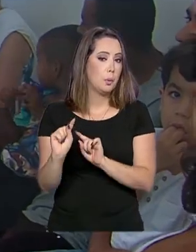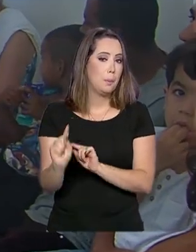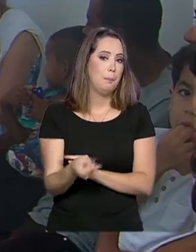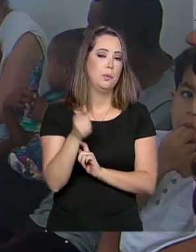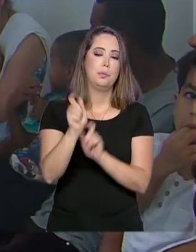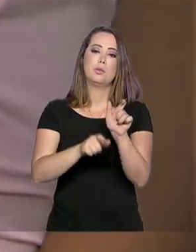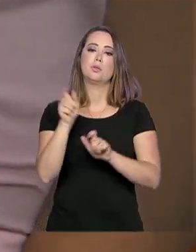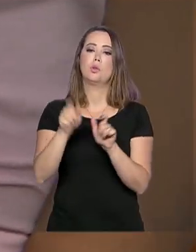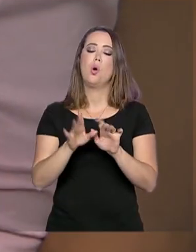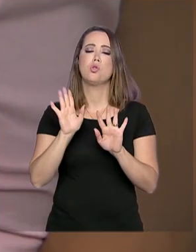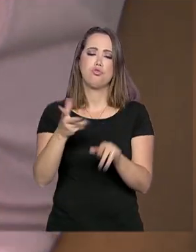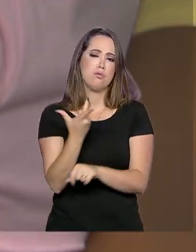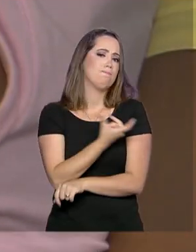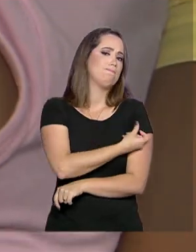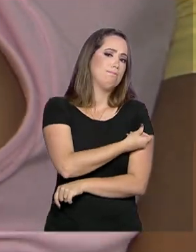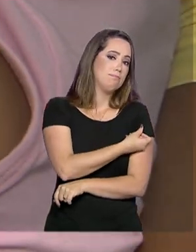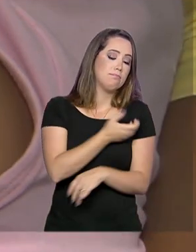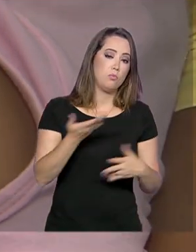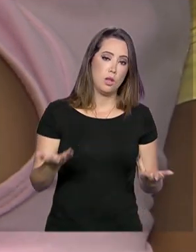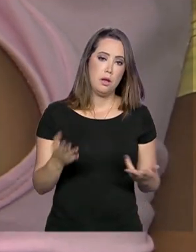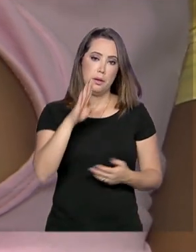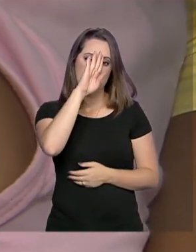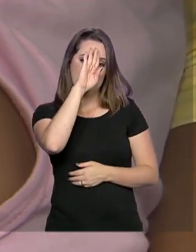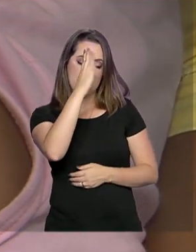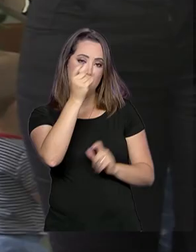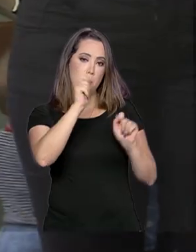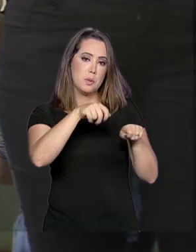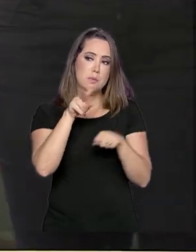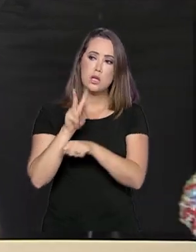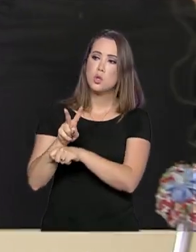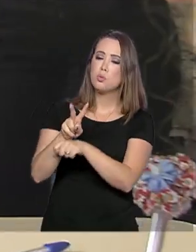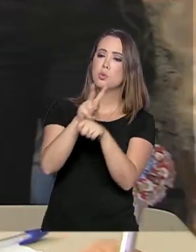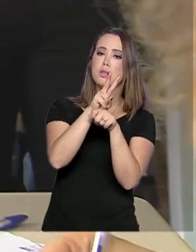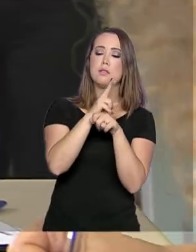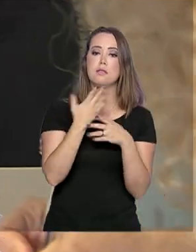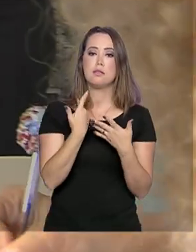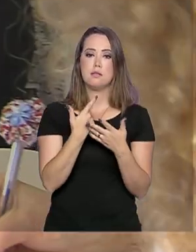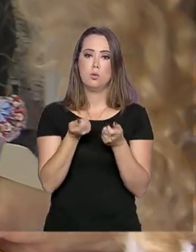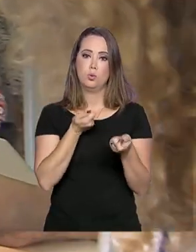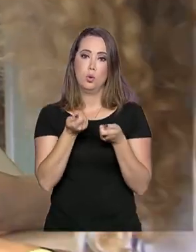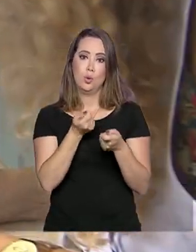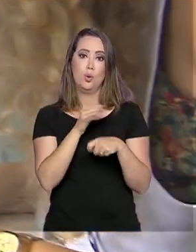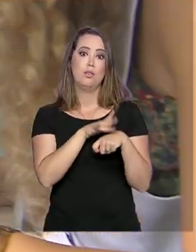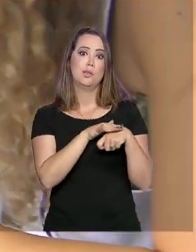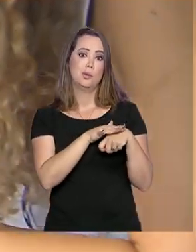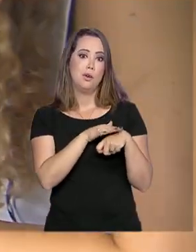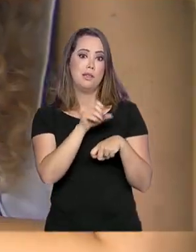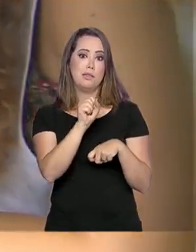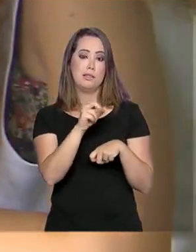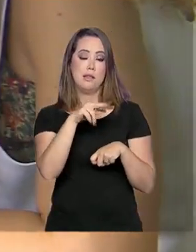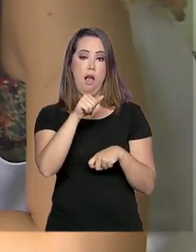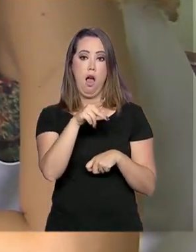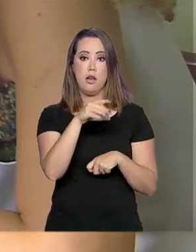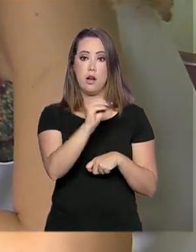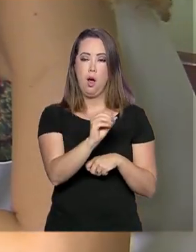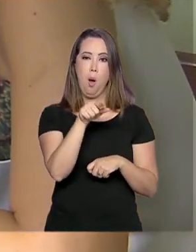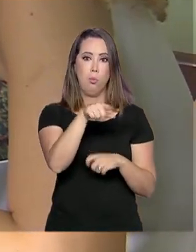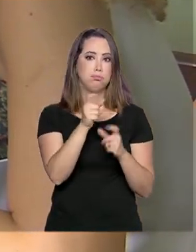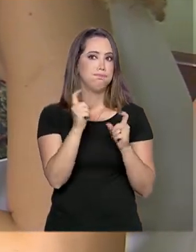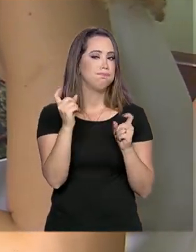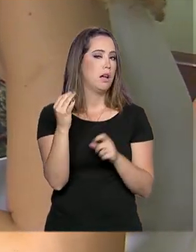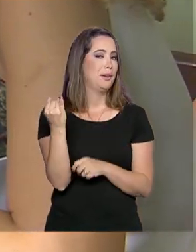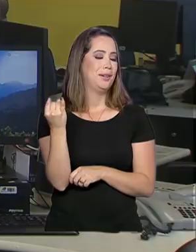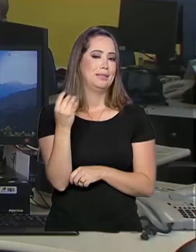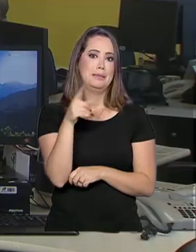faixa etária receberam a vacina, que é a principal medida de prevenção e controle do sarampo. A doença é grave e possui alta